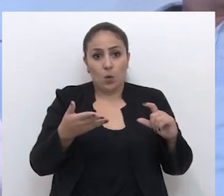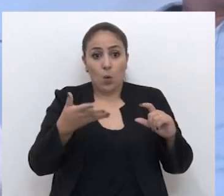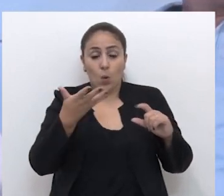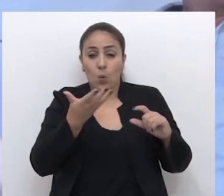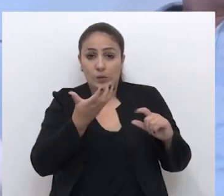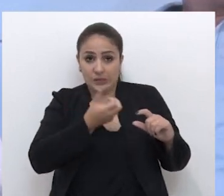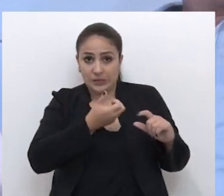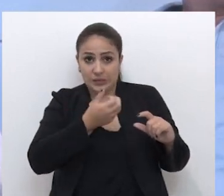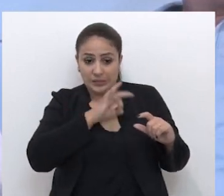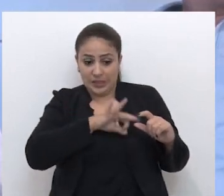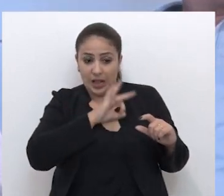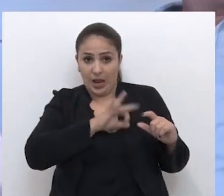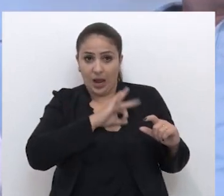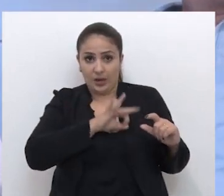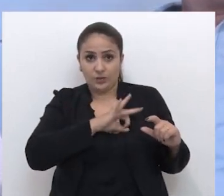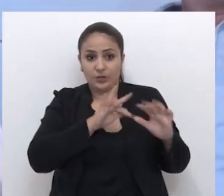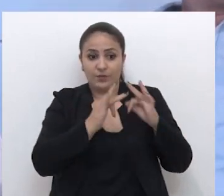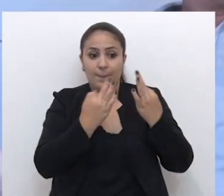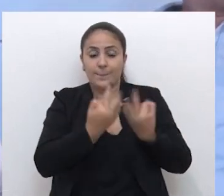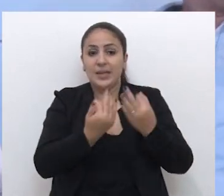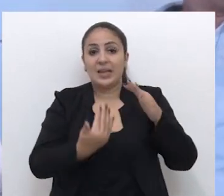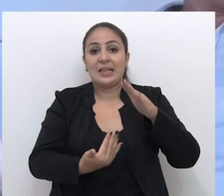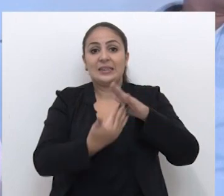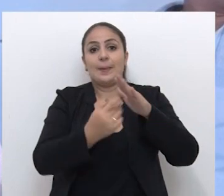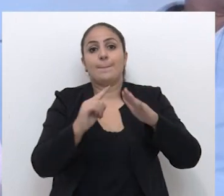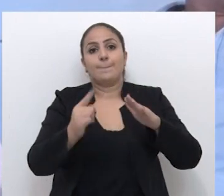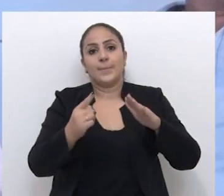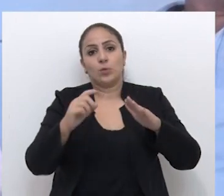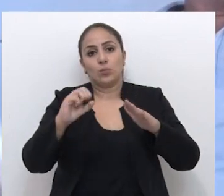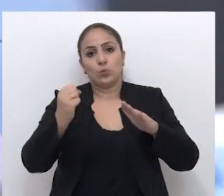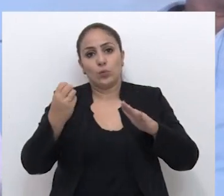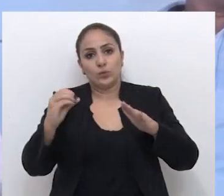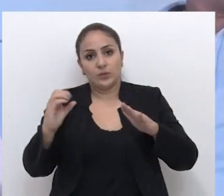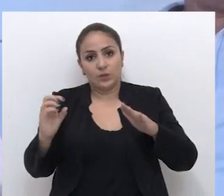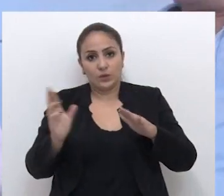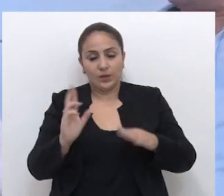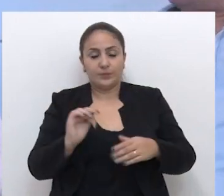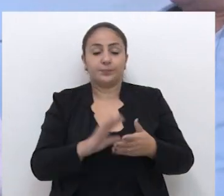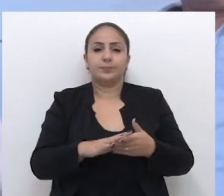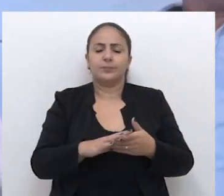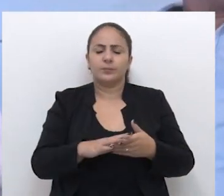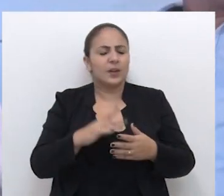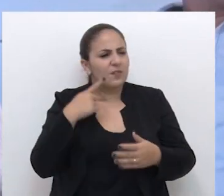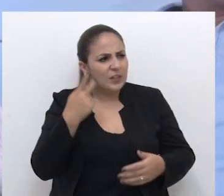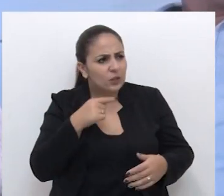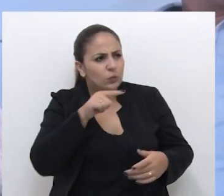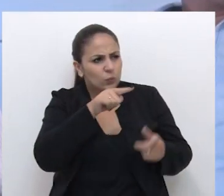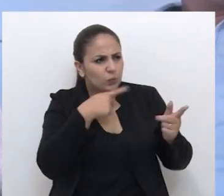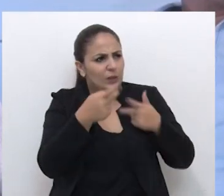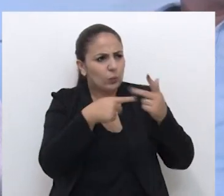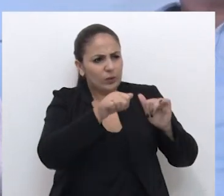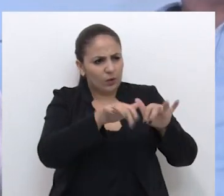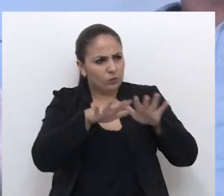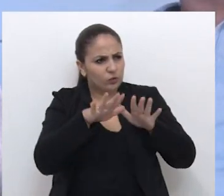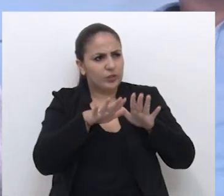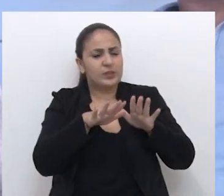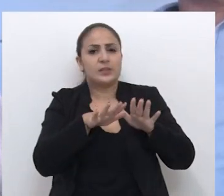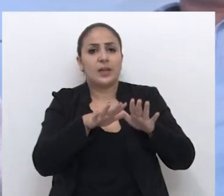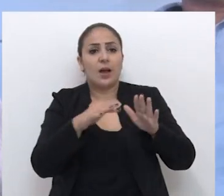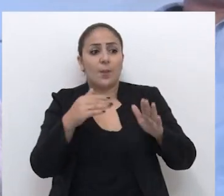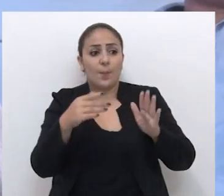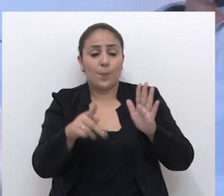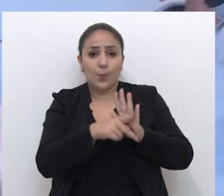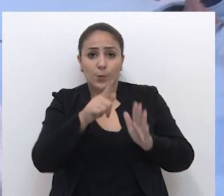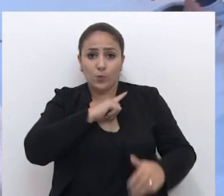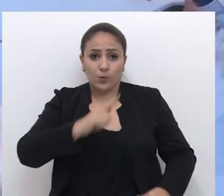deve atingir até 1.800 reais. Essa é a essência do projeto. E, vereador, inclusive, o senhor mencionou na audiência que o próprio